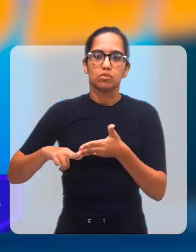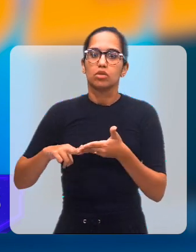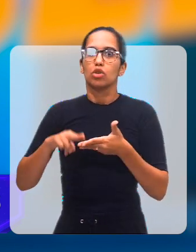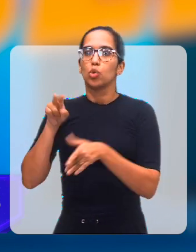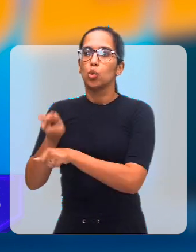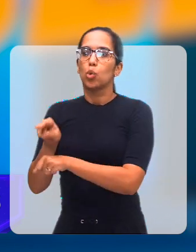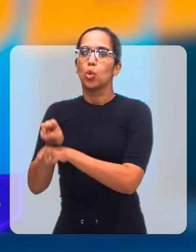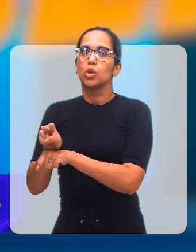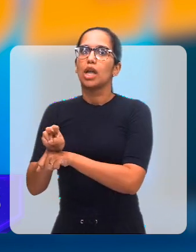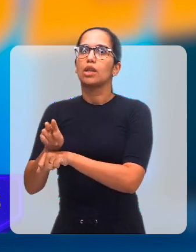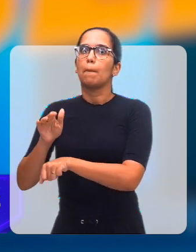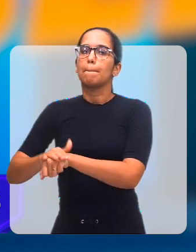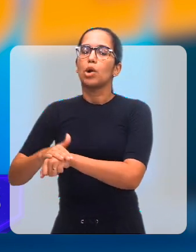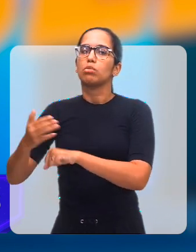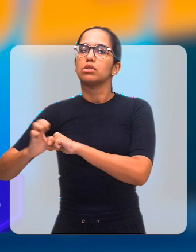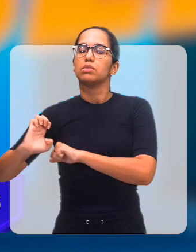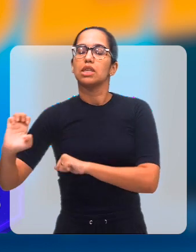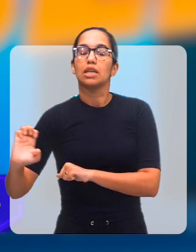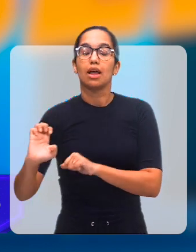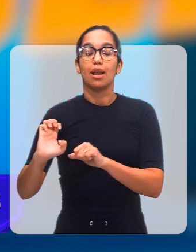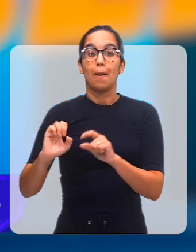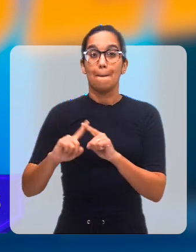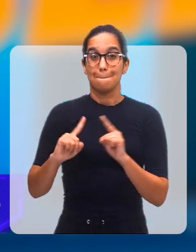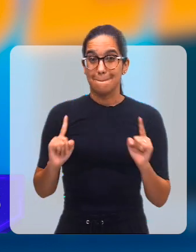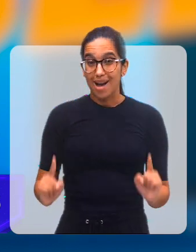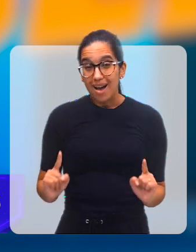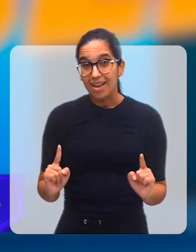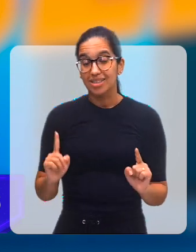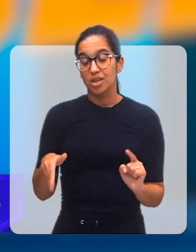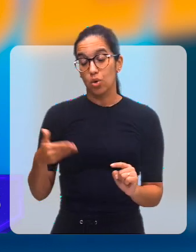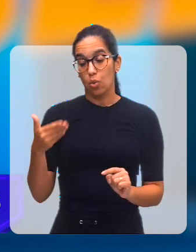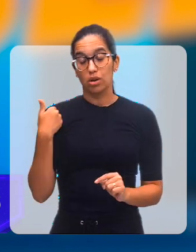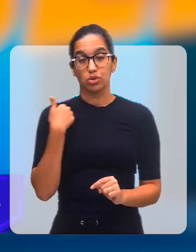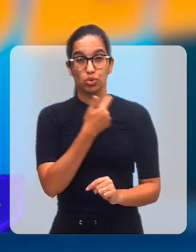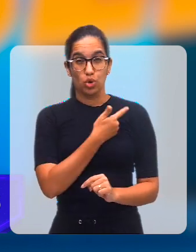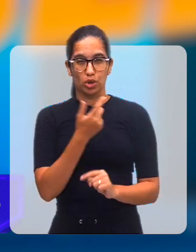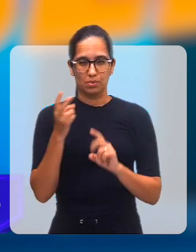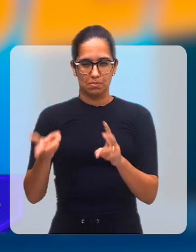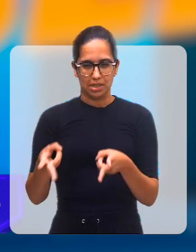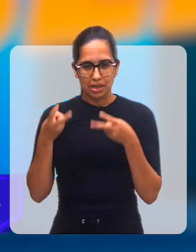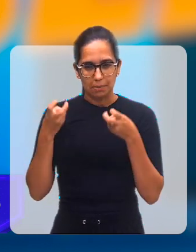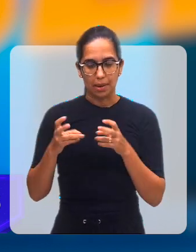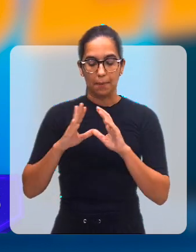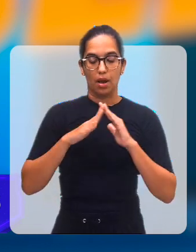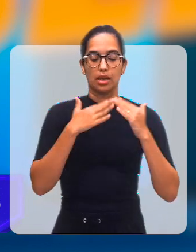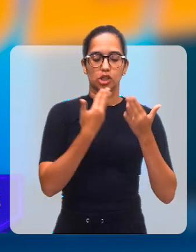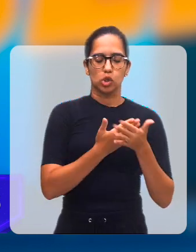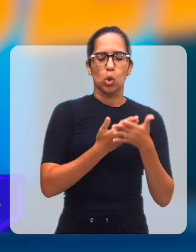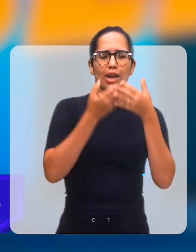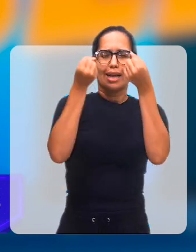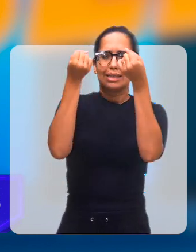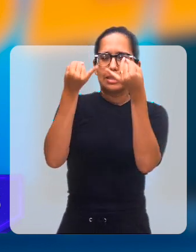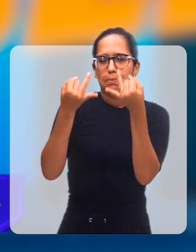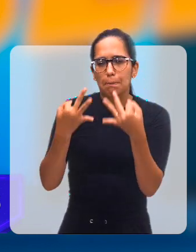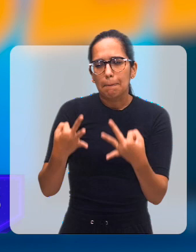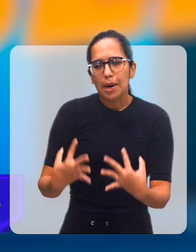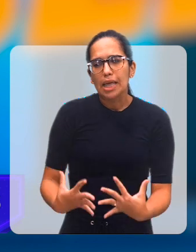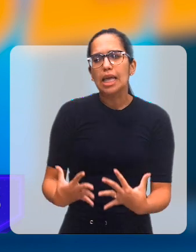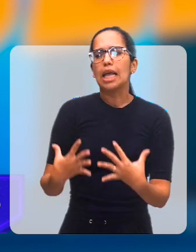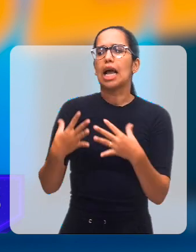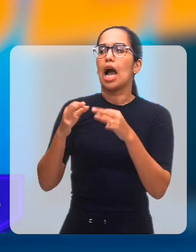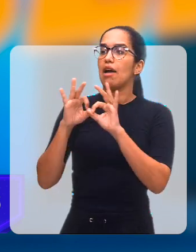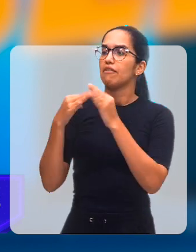Mas a gente vê que quando o corpo escolar explica para a família qual é o problema,